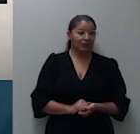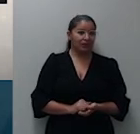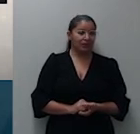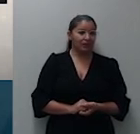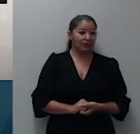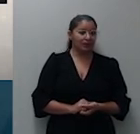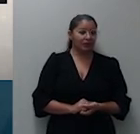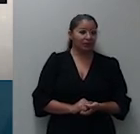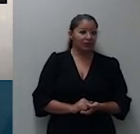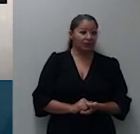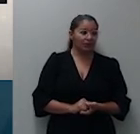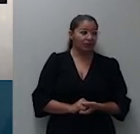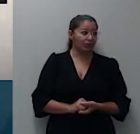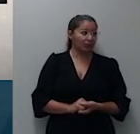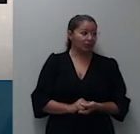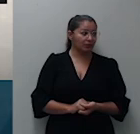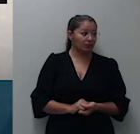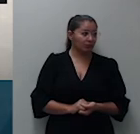o crendão